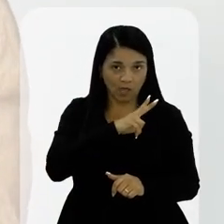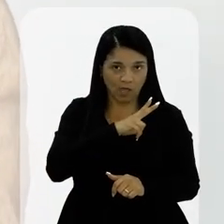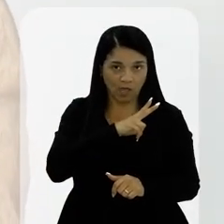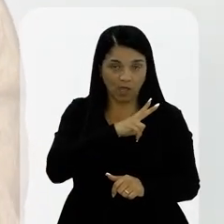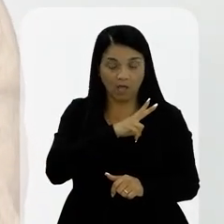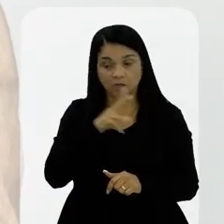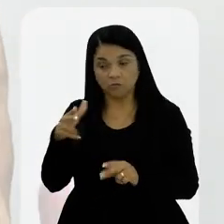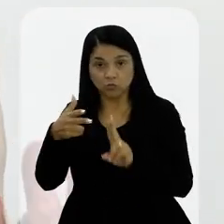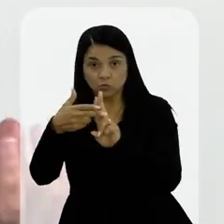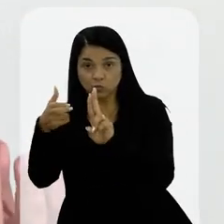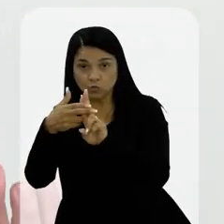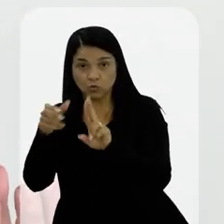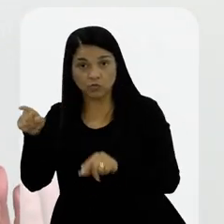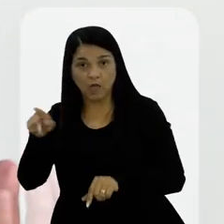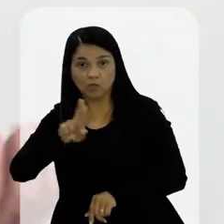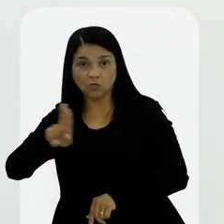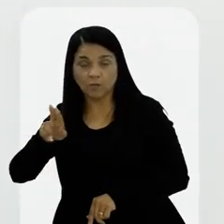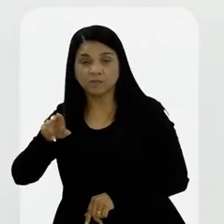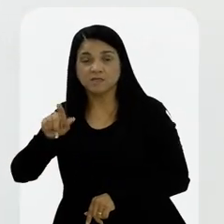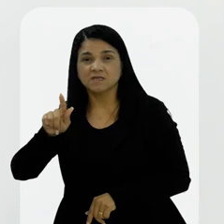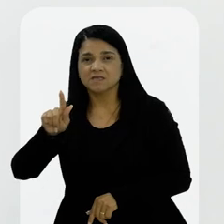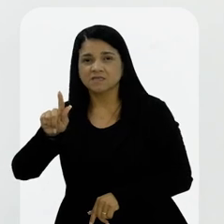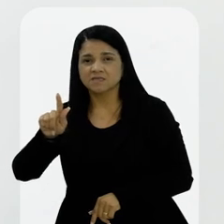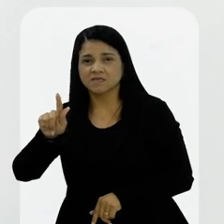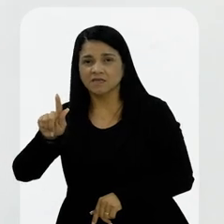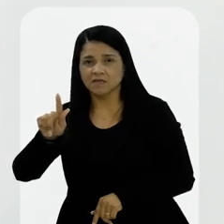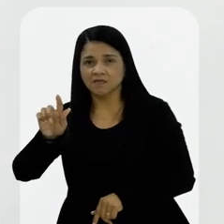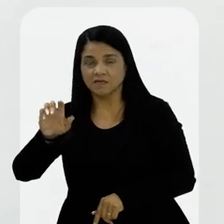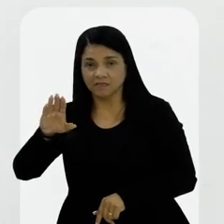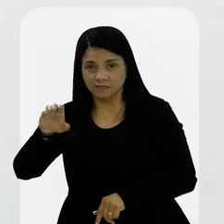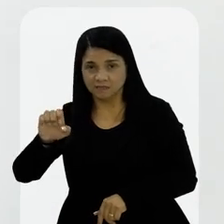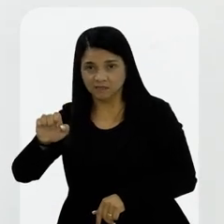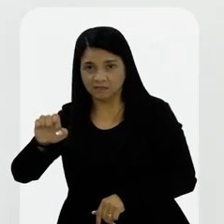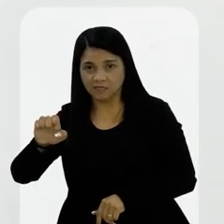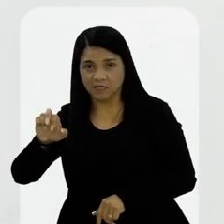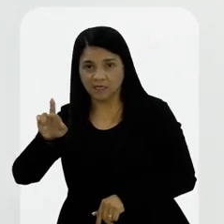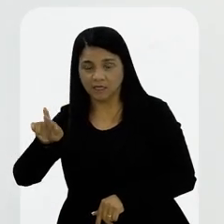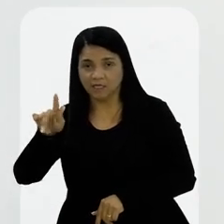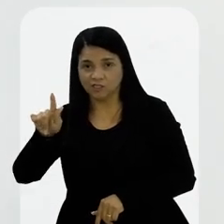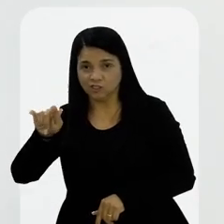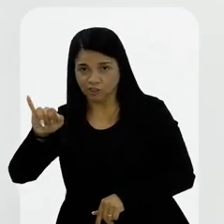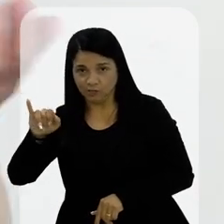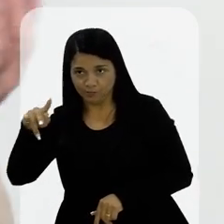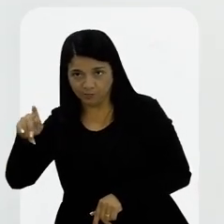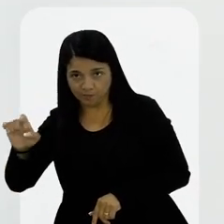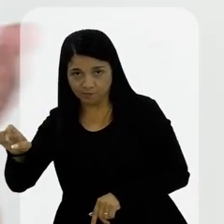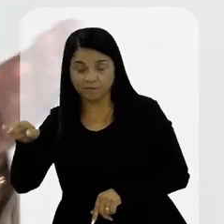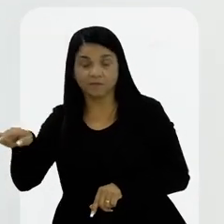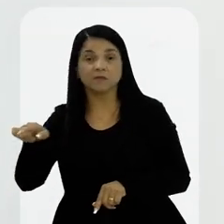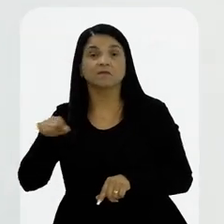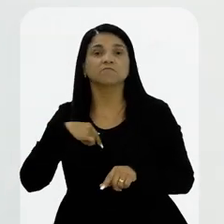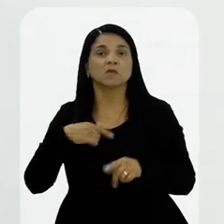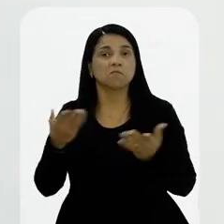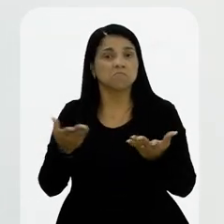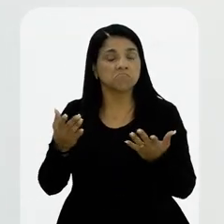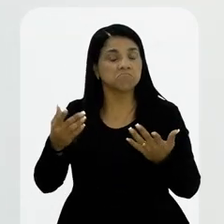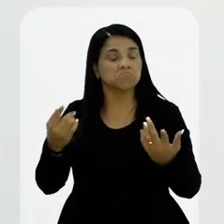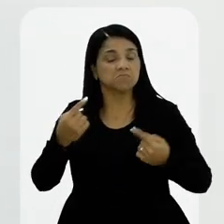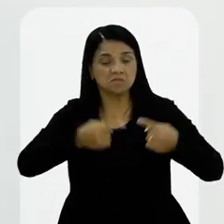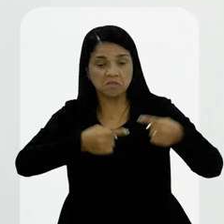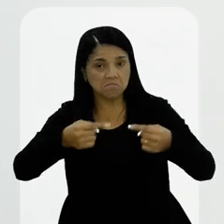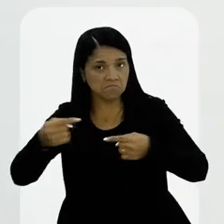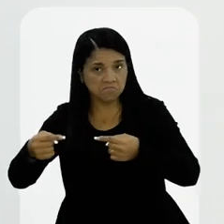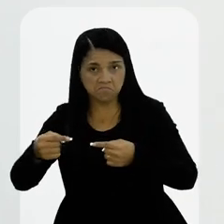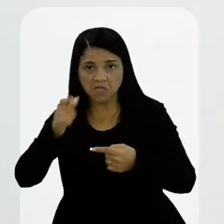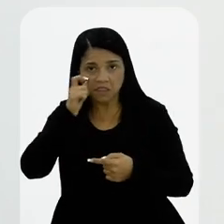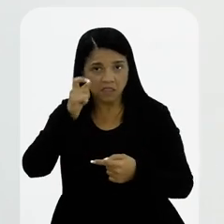particular com o SUS de lá, que se chama SEGIC. Como é que eles fizeram isso? Ele vai lá e credecia, como a gente estava falando agora há pouco,